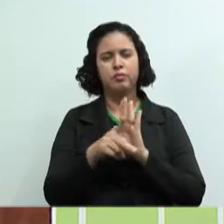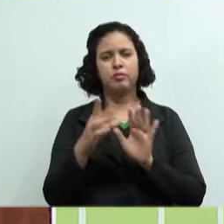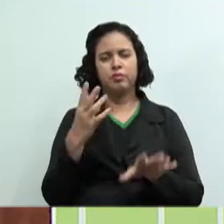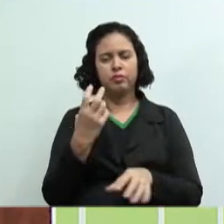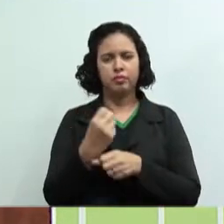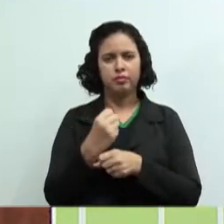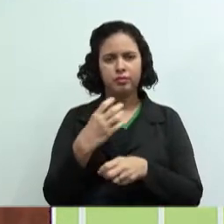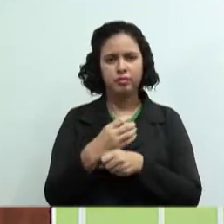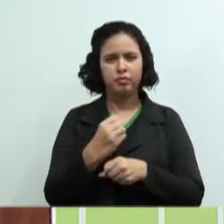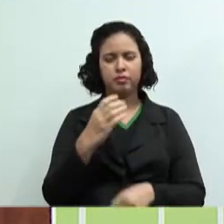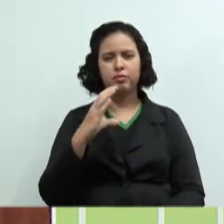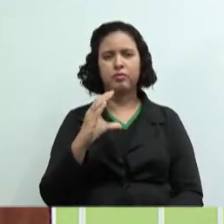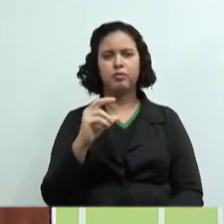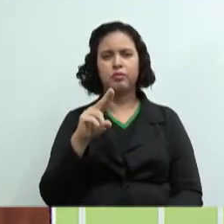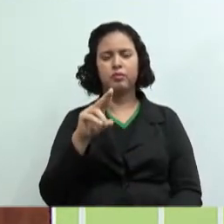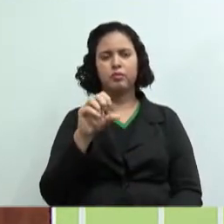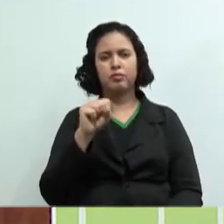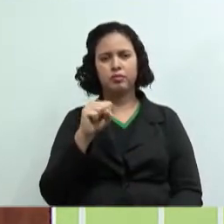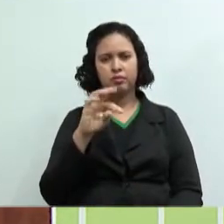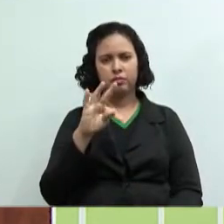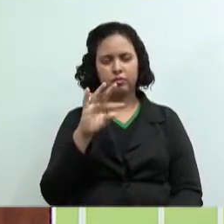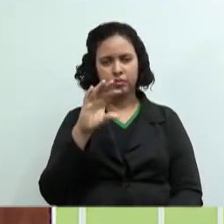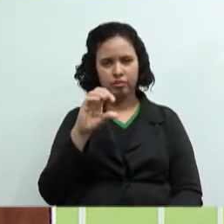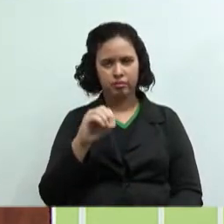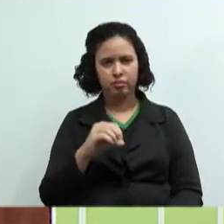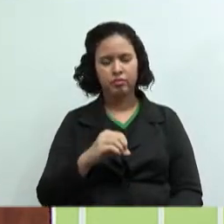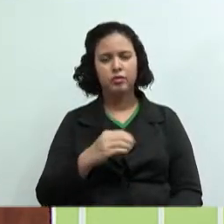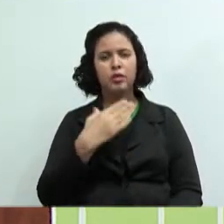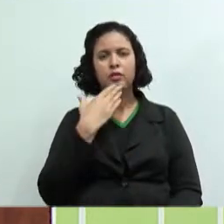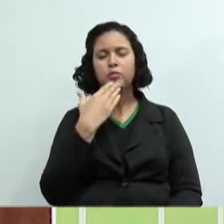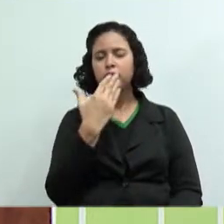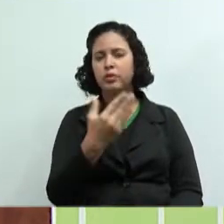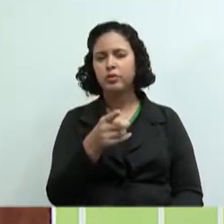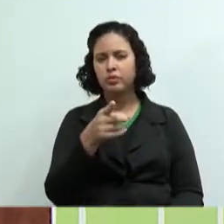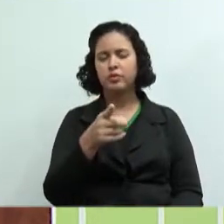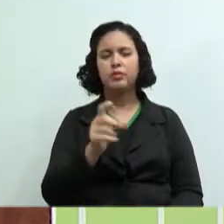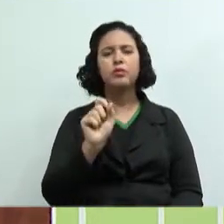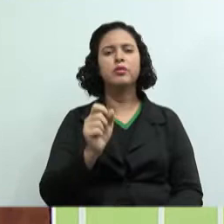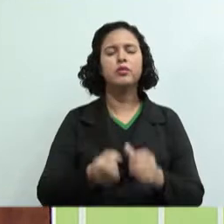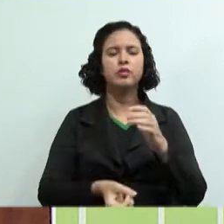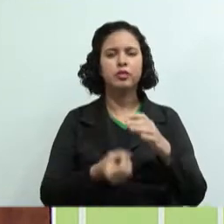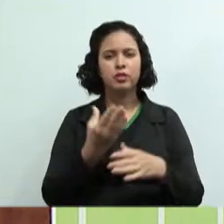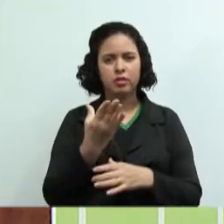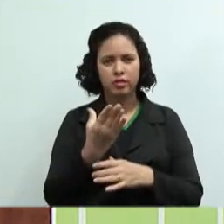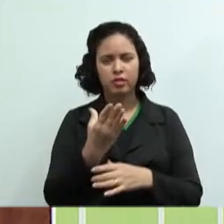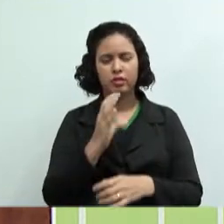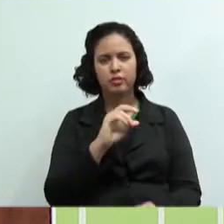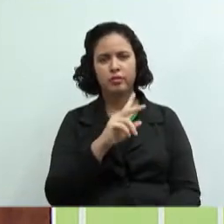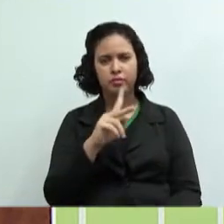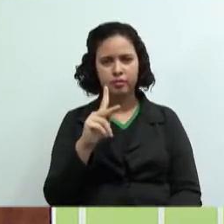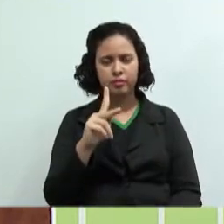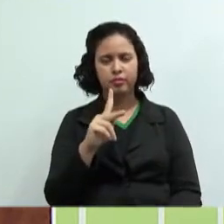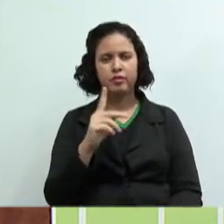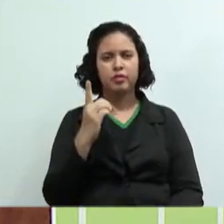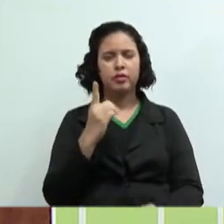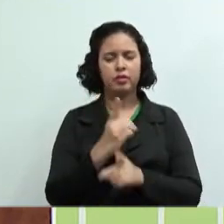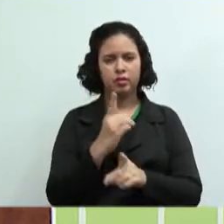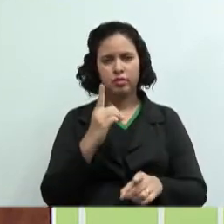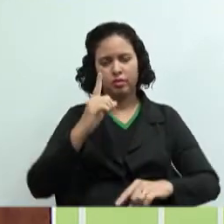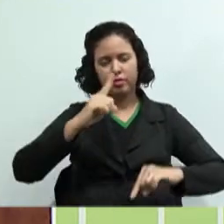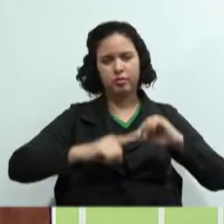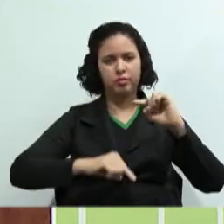custos. Por isso que, nesse primeiro momento, eu pedi para vocês somente criarem a cooperativa, identificarem os